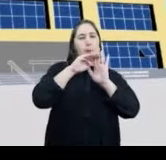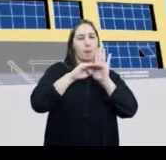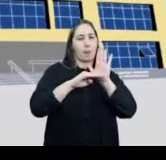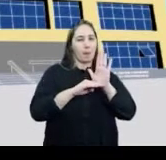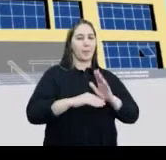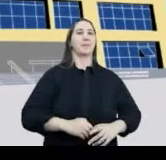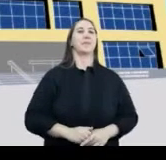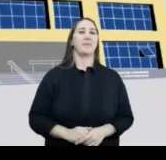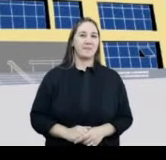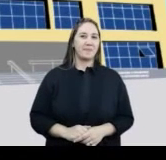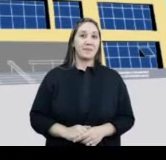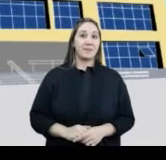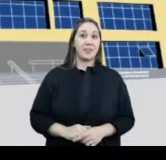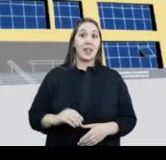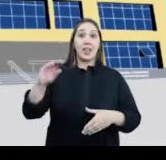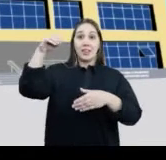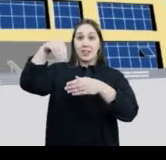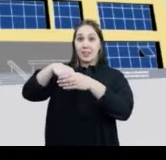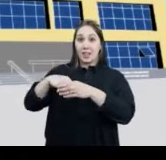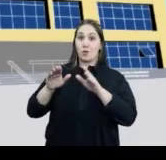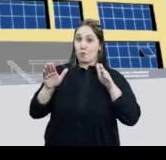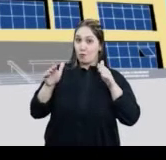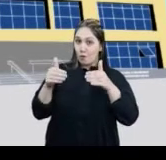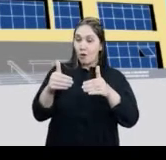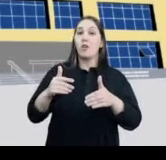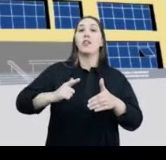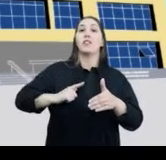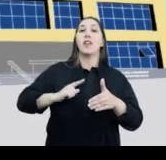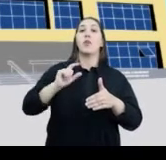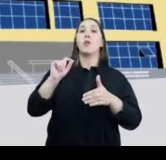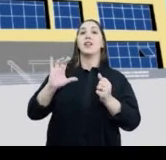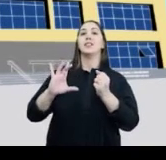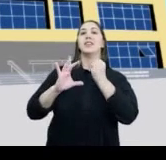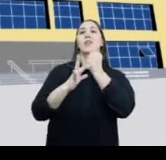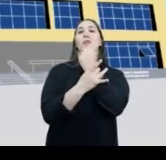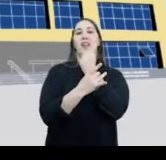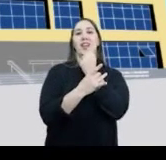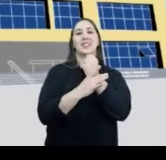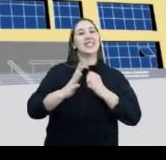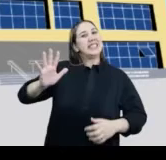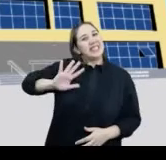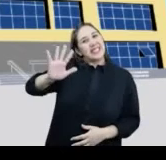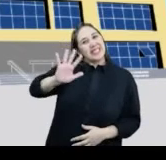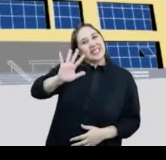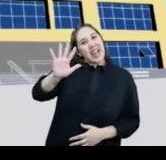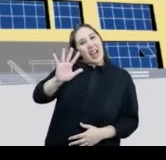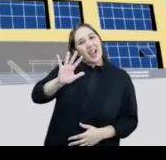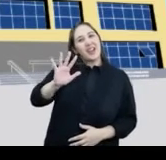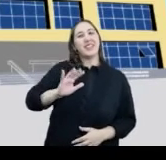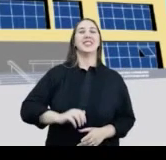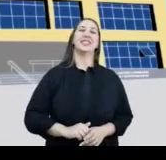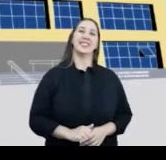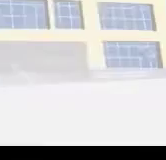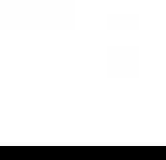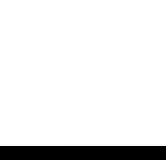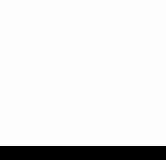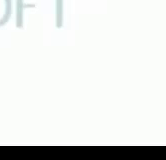frente do fórum Você receberá a orientação de como agir para manter sua segurança Tchau, até breve